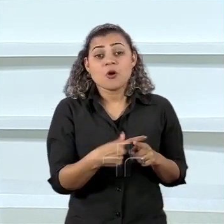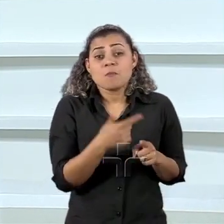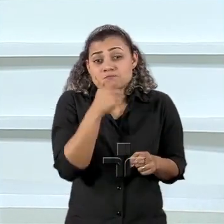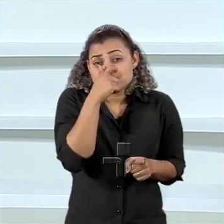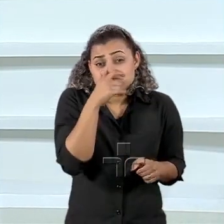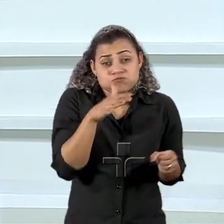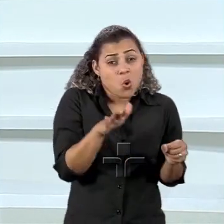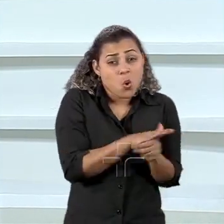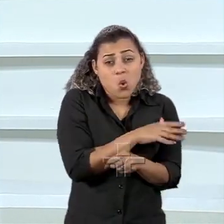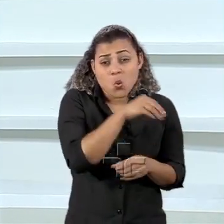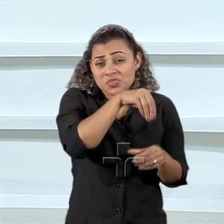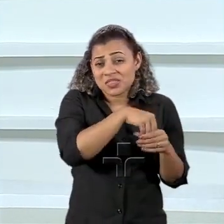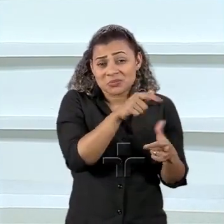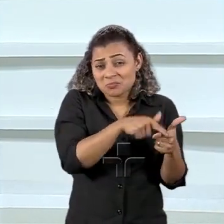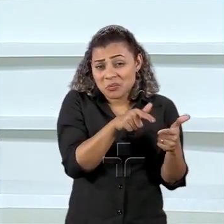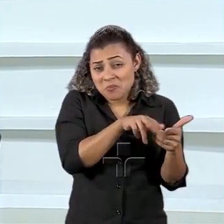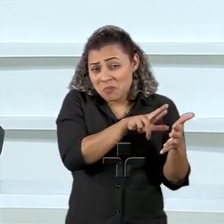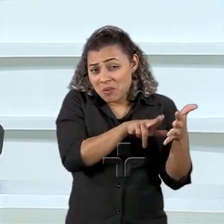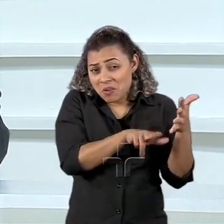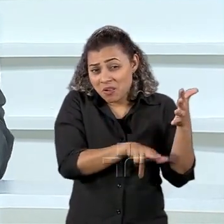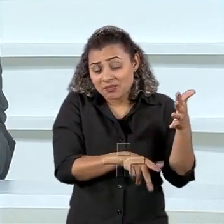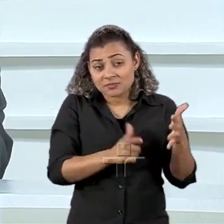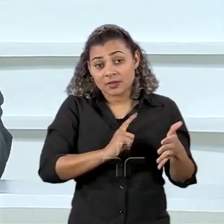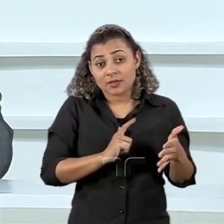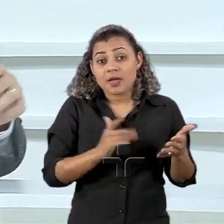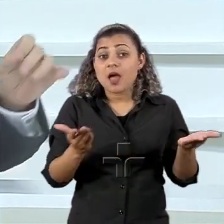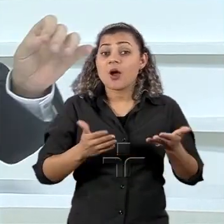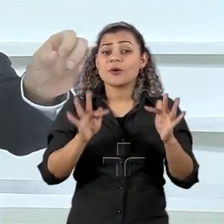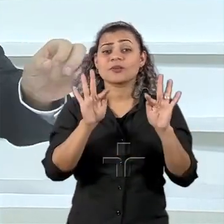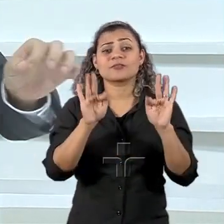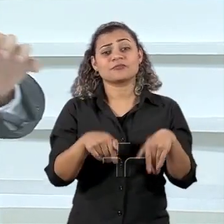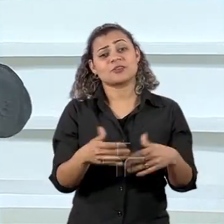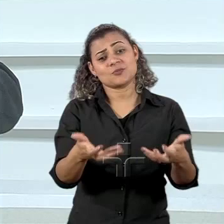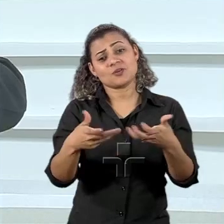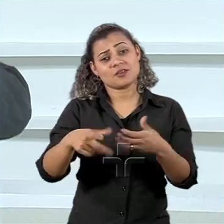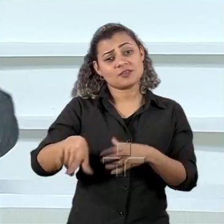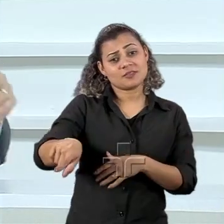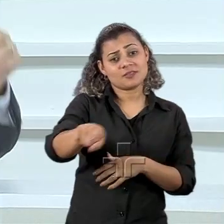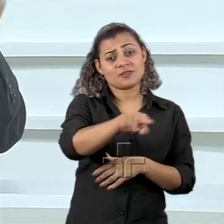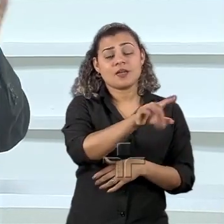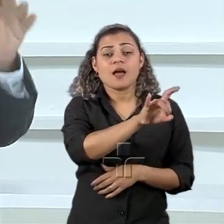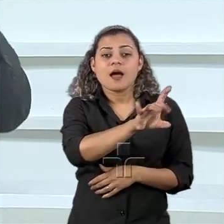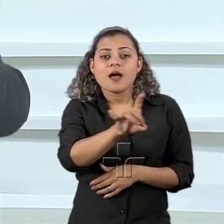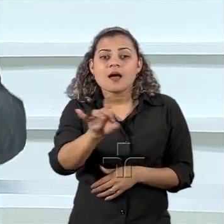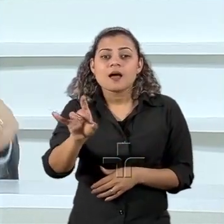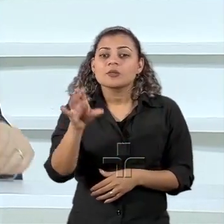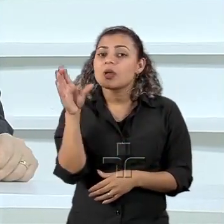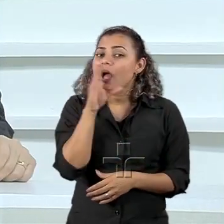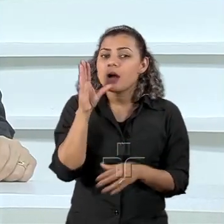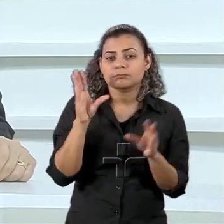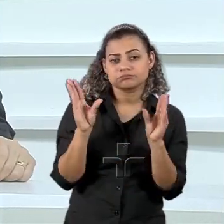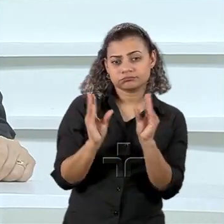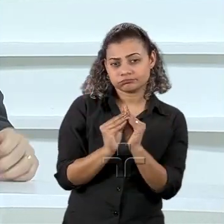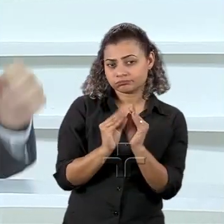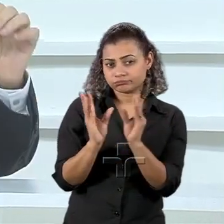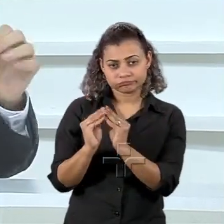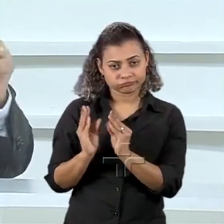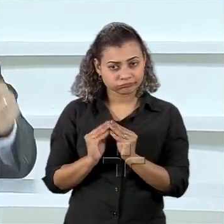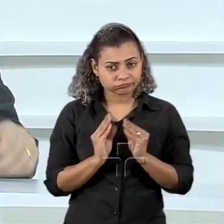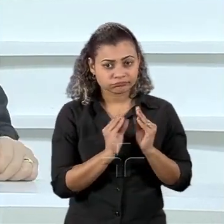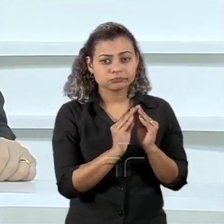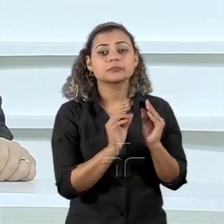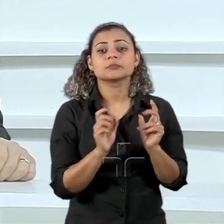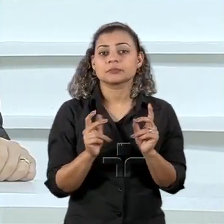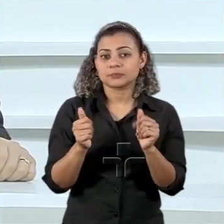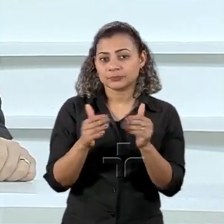conflitos internos a gente agora está terminando queria passar para vocês fazerem suas declarações finais bem